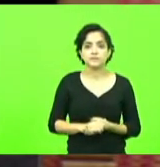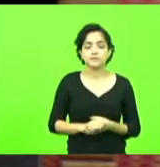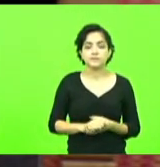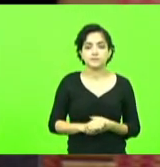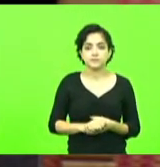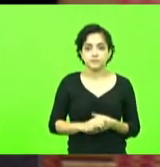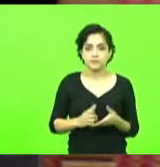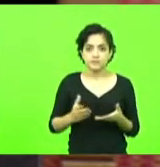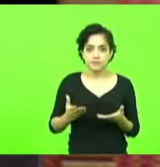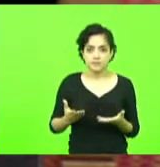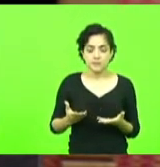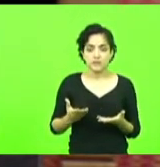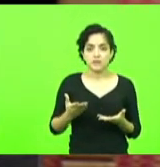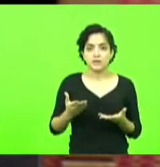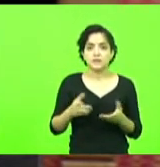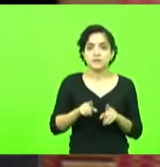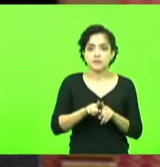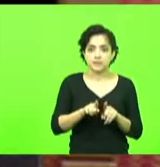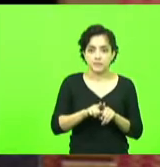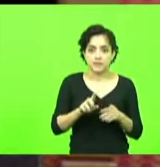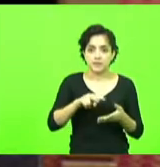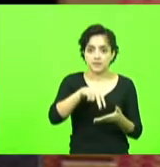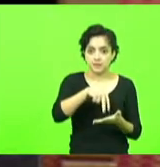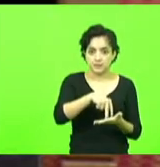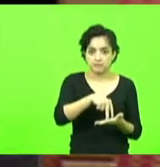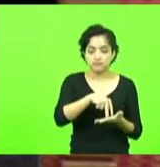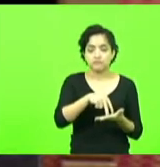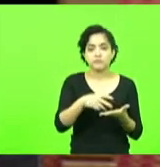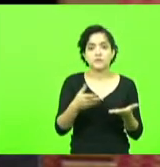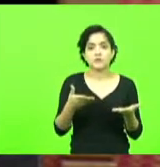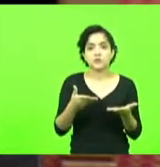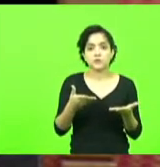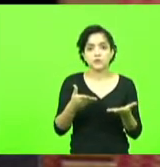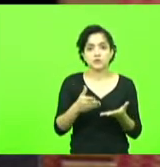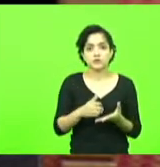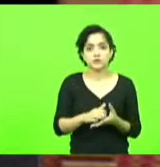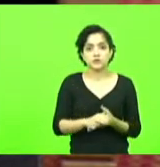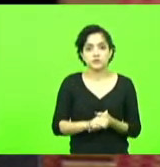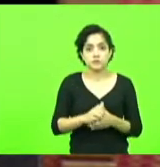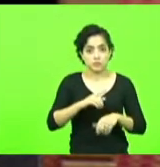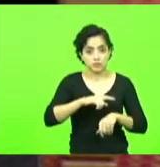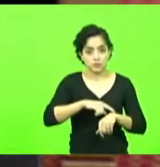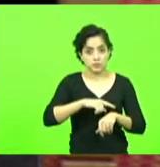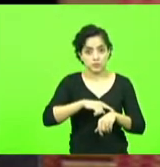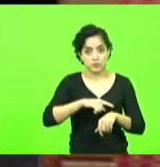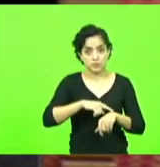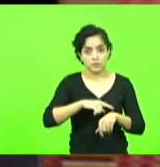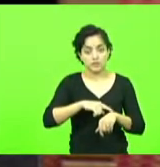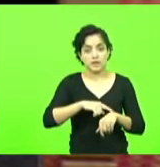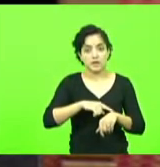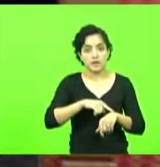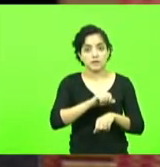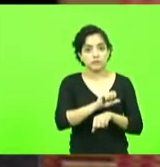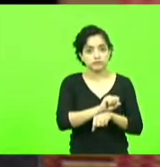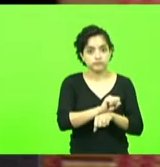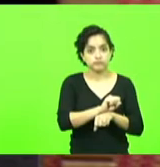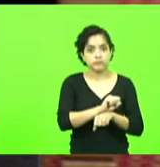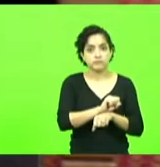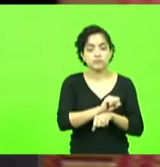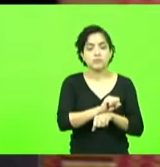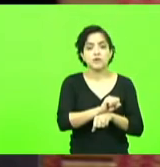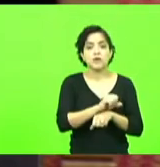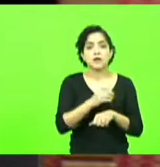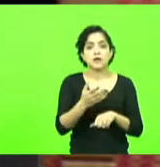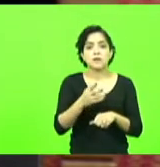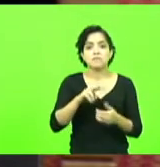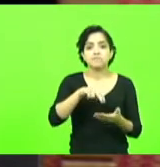eles... daí o Igor usaria da palavra, senhor presidente, no horário da interrupção após o expediente, para